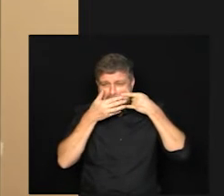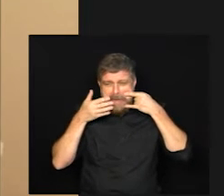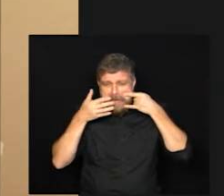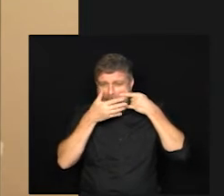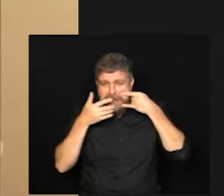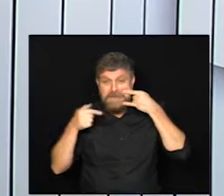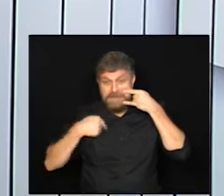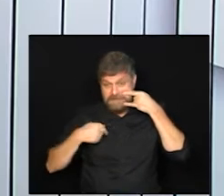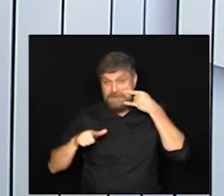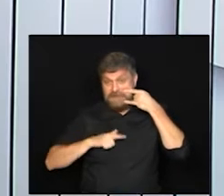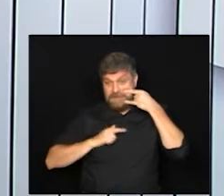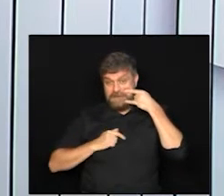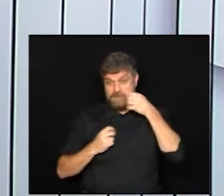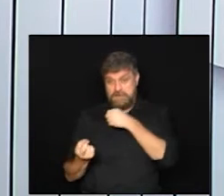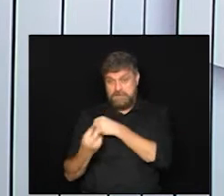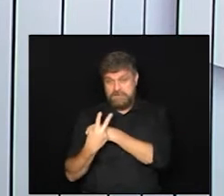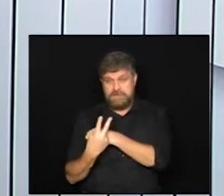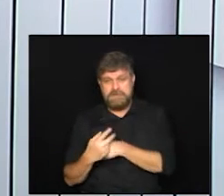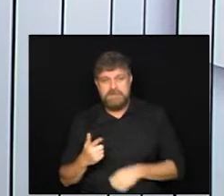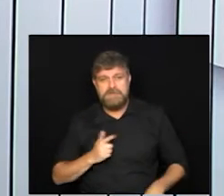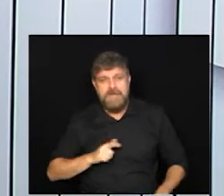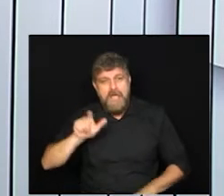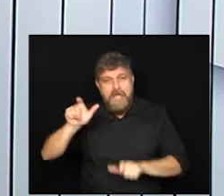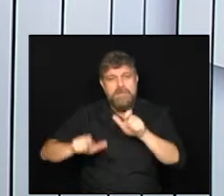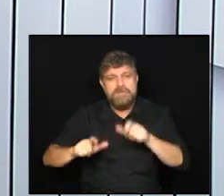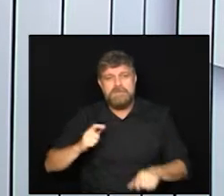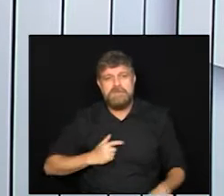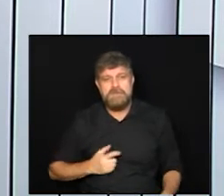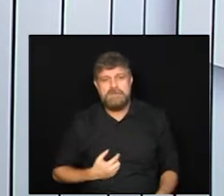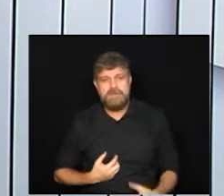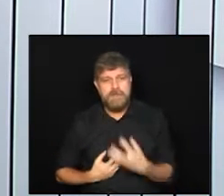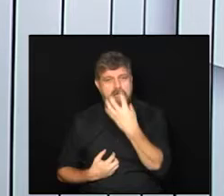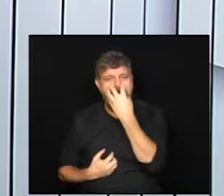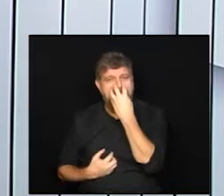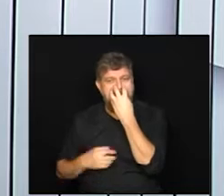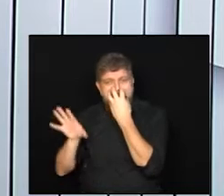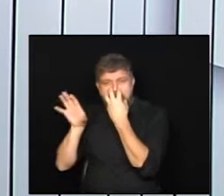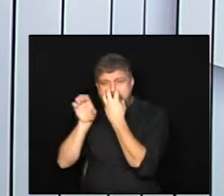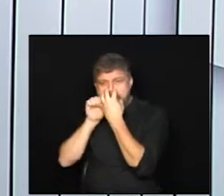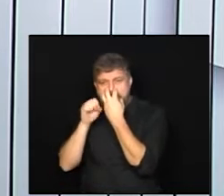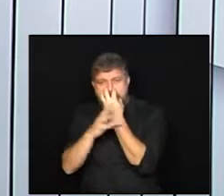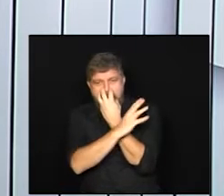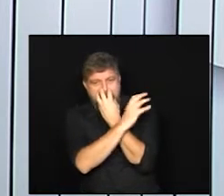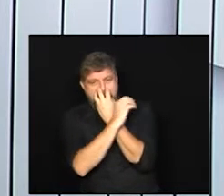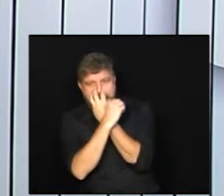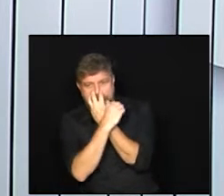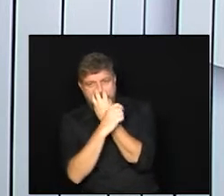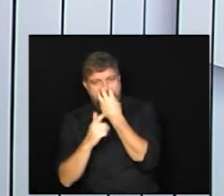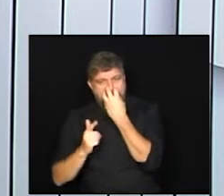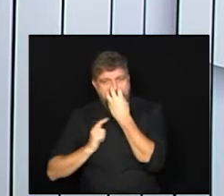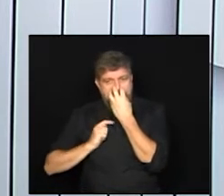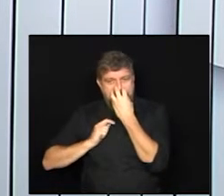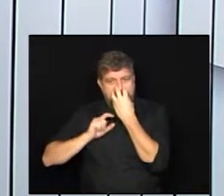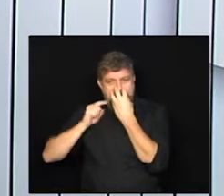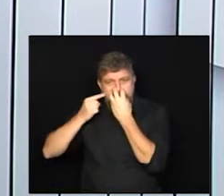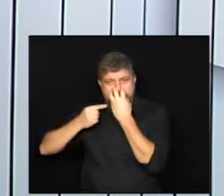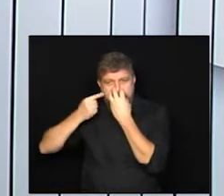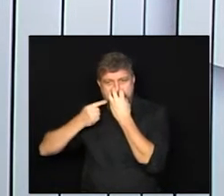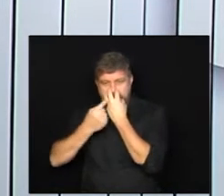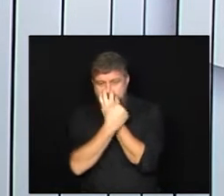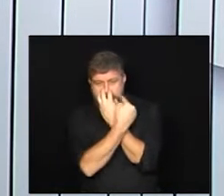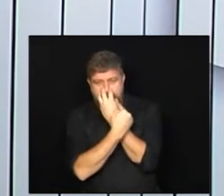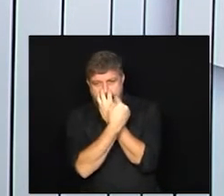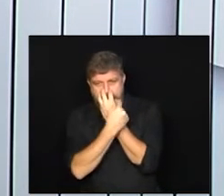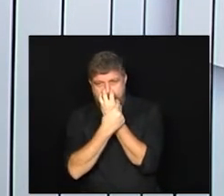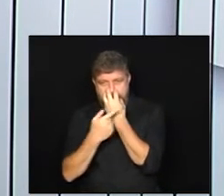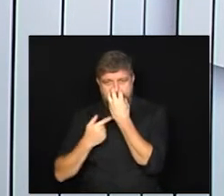também as pessoas que estão utilizando aquela máscara que tem as duas válvulas não é recomendado por causa da troca de ar